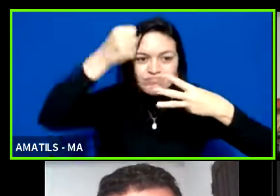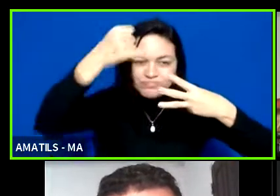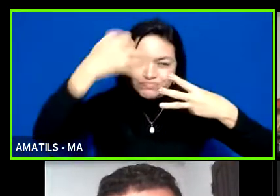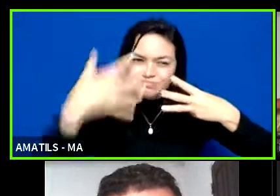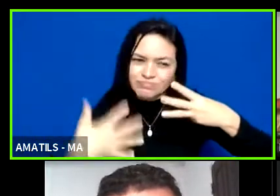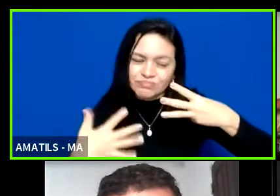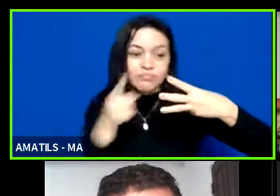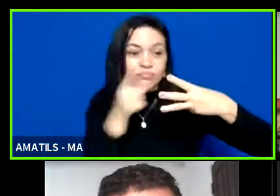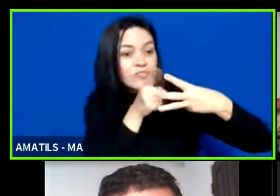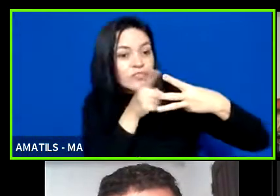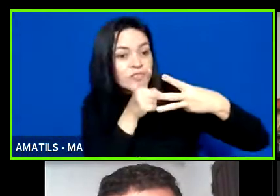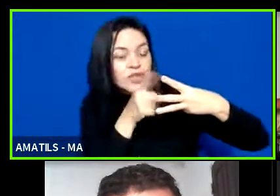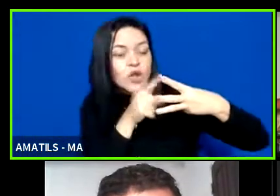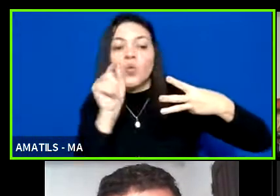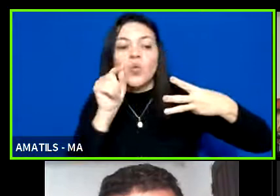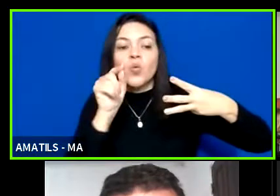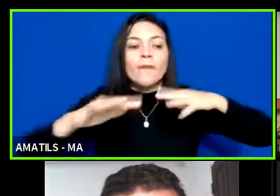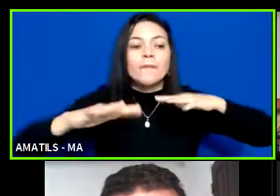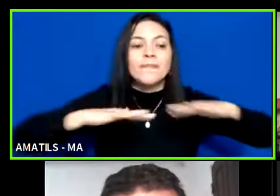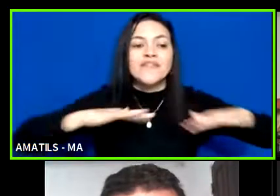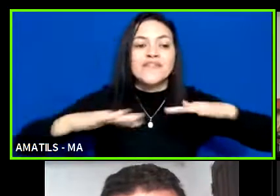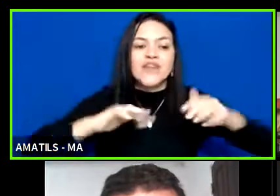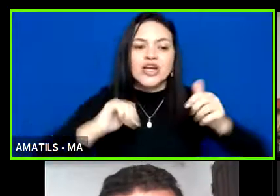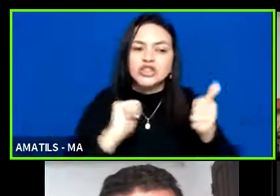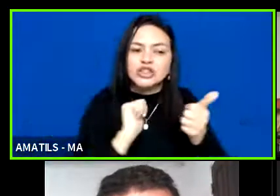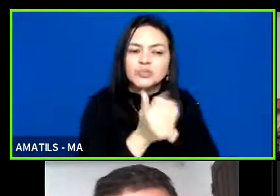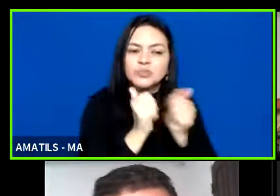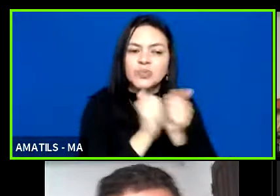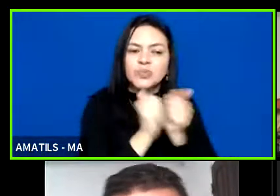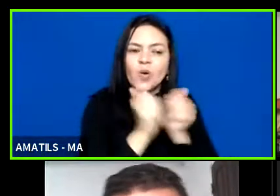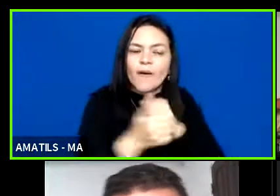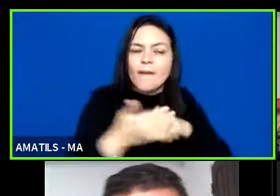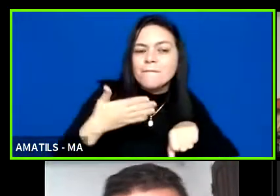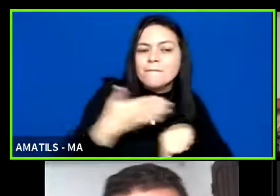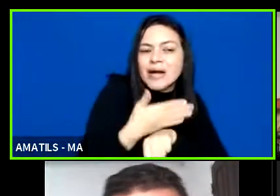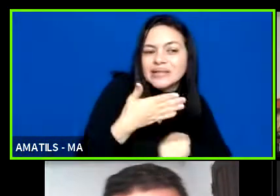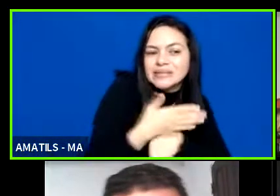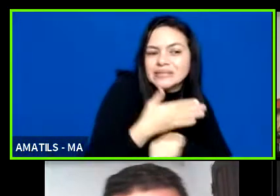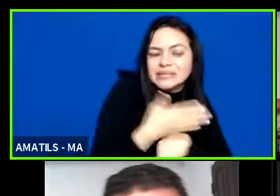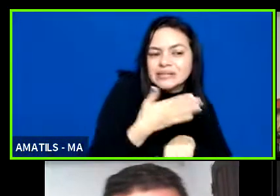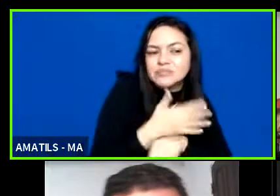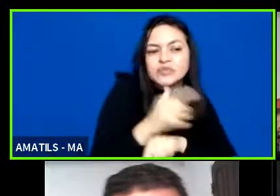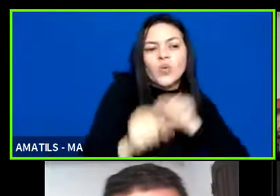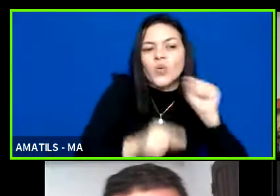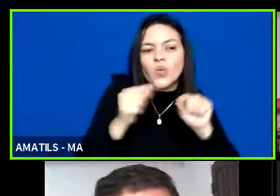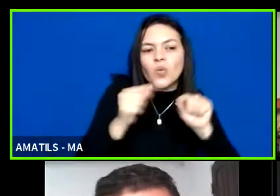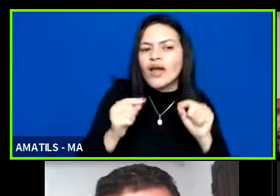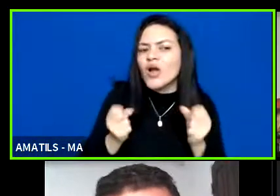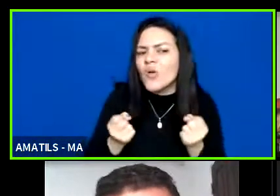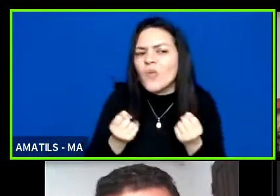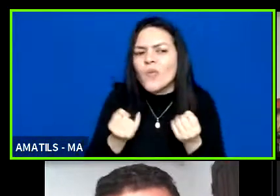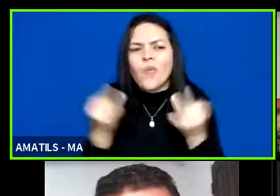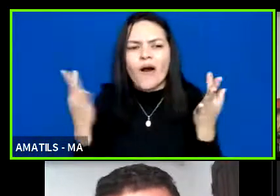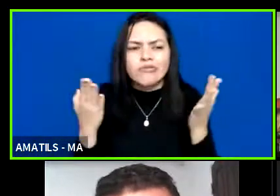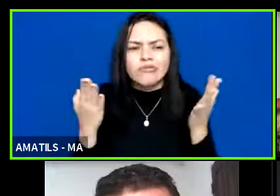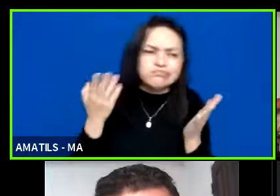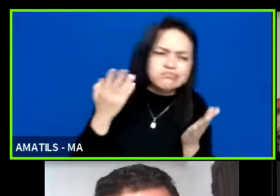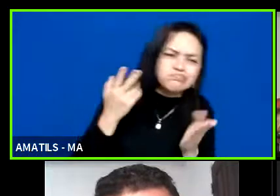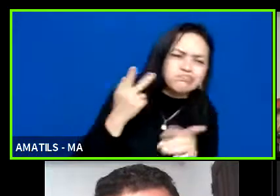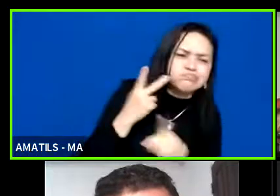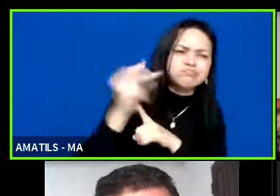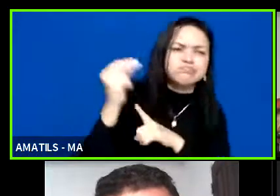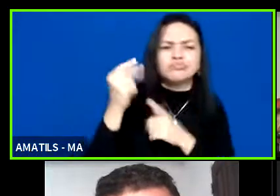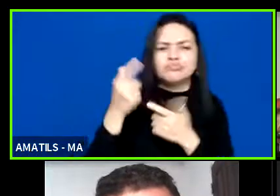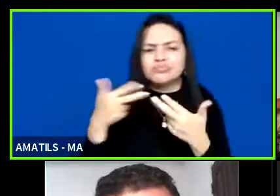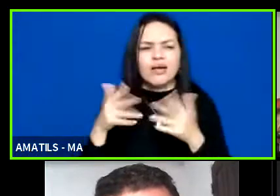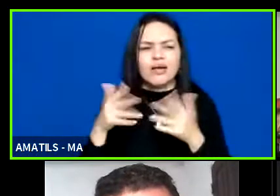A primeira delas é a manifestação esportiva de participação, onde não se mensura os resultados. Seria, por exemplo, a educação